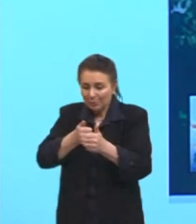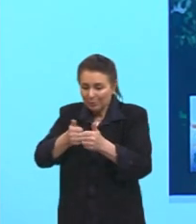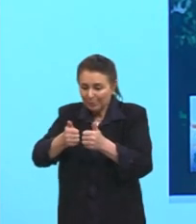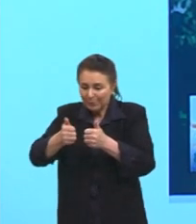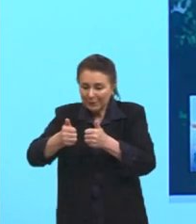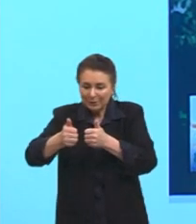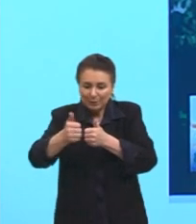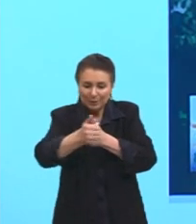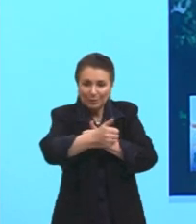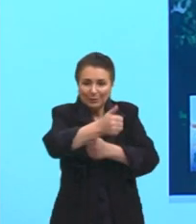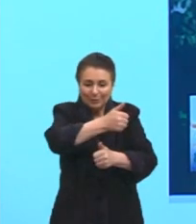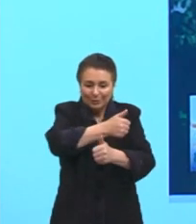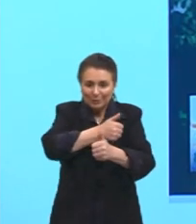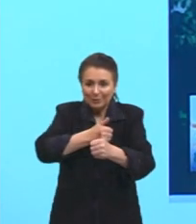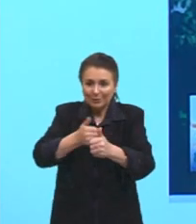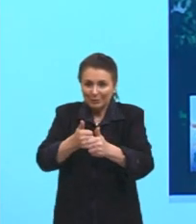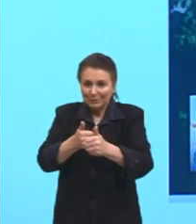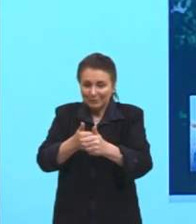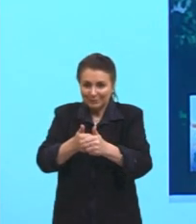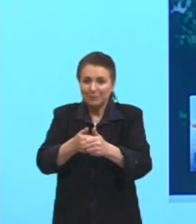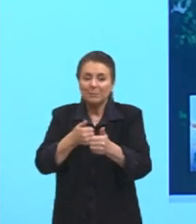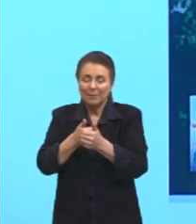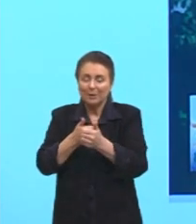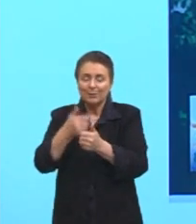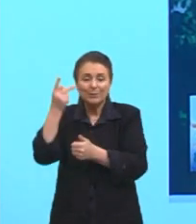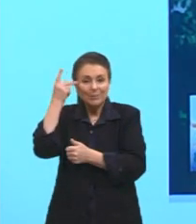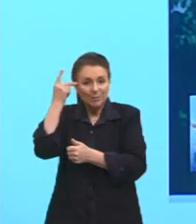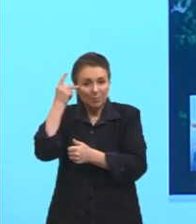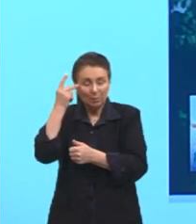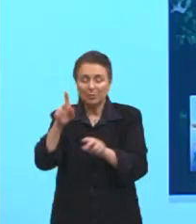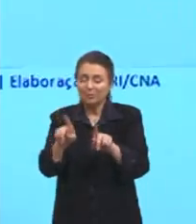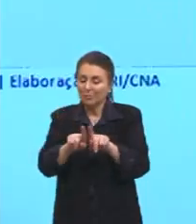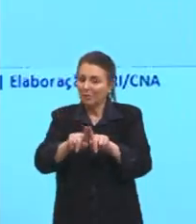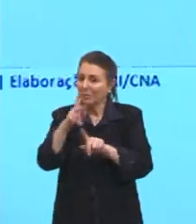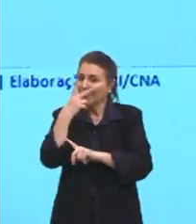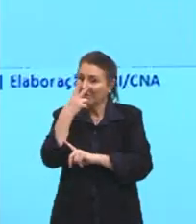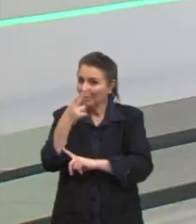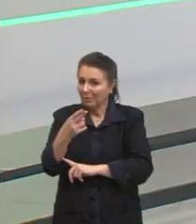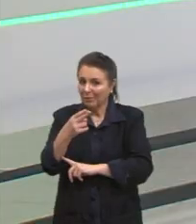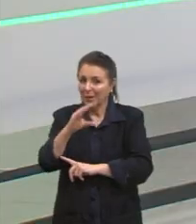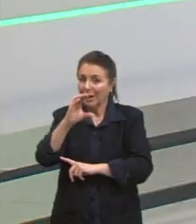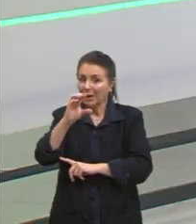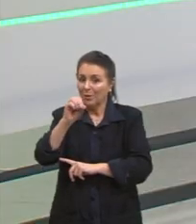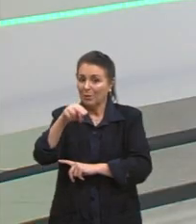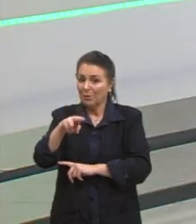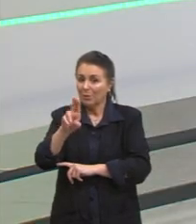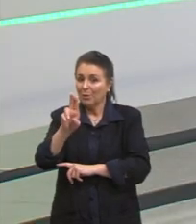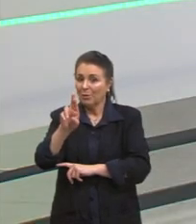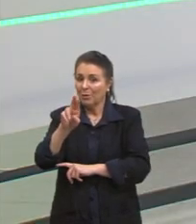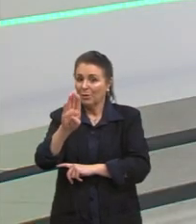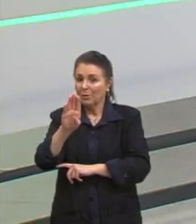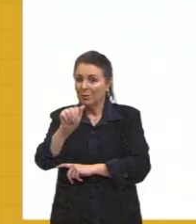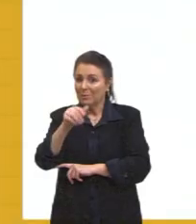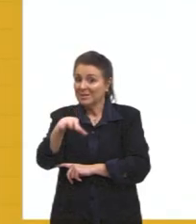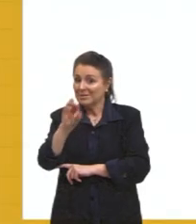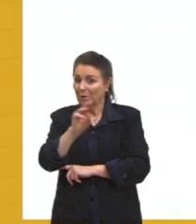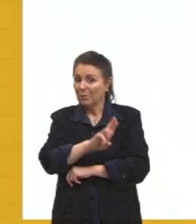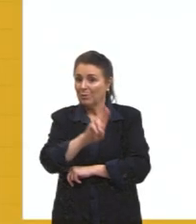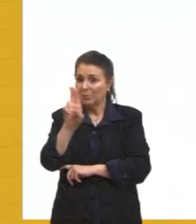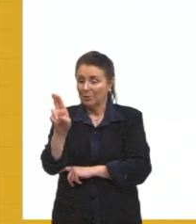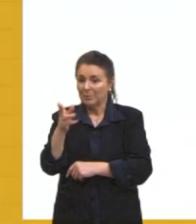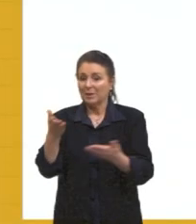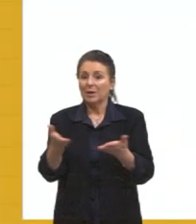em torno aí de São Paulo, tá, gurizada? Vamos só passar mais esse aqui, e aí o que acontece na nossa questão